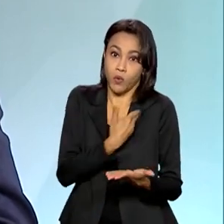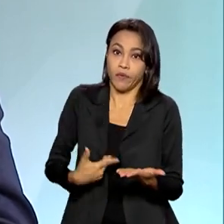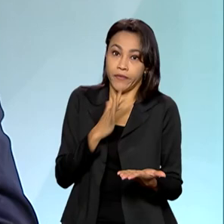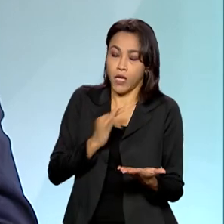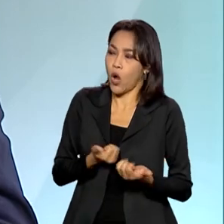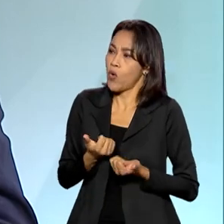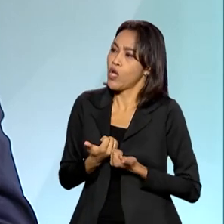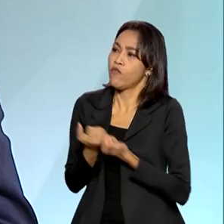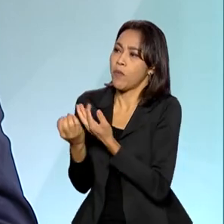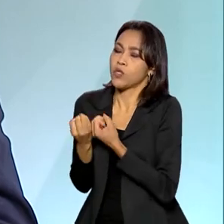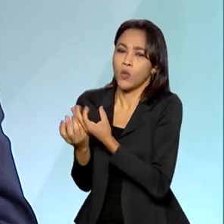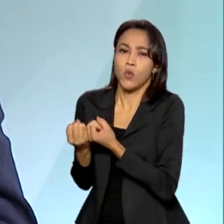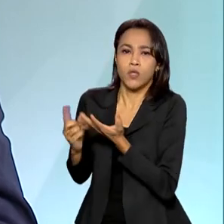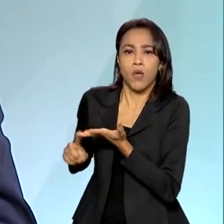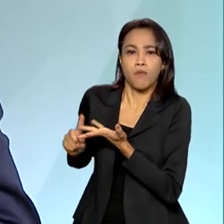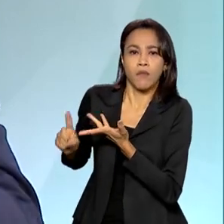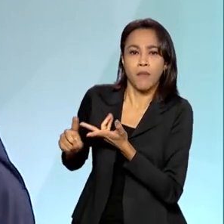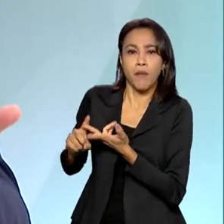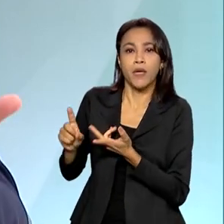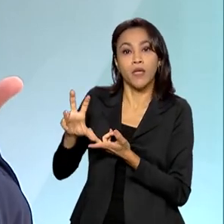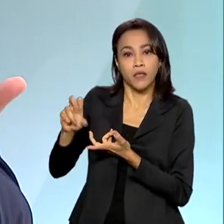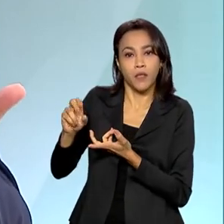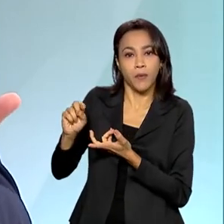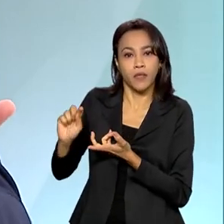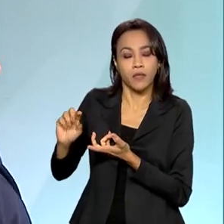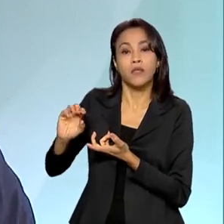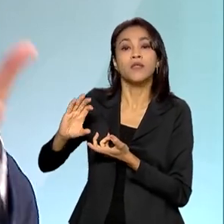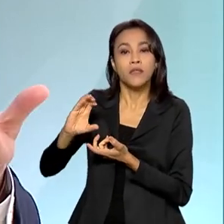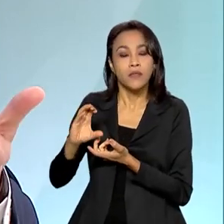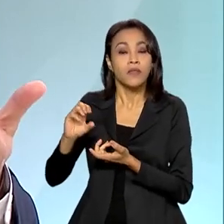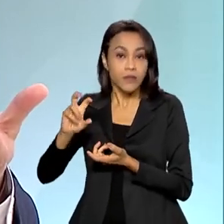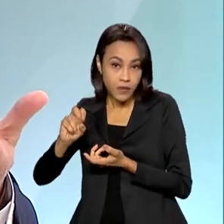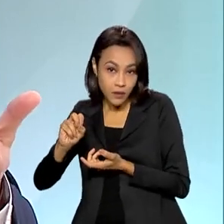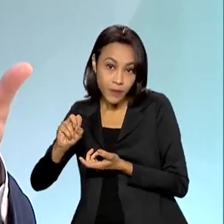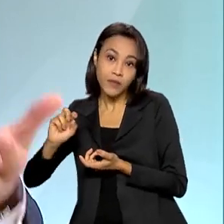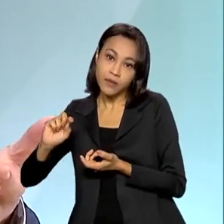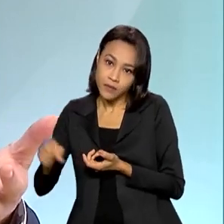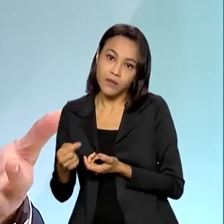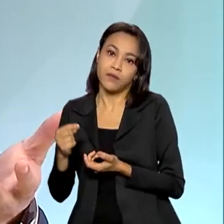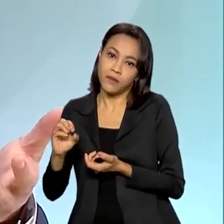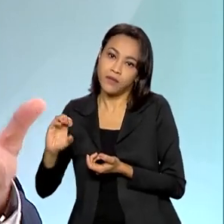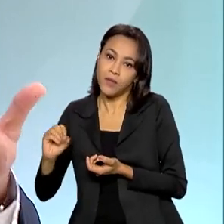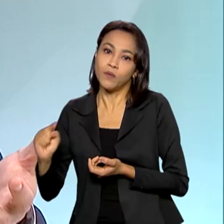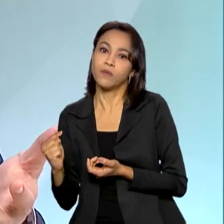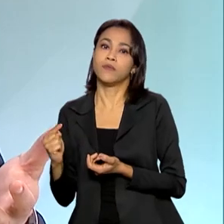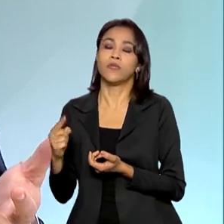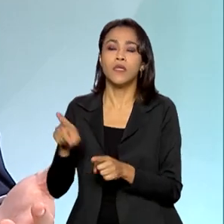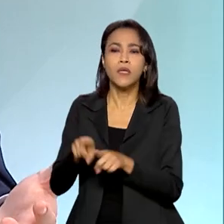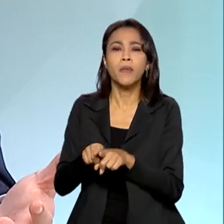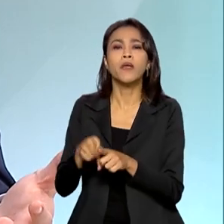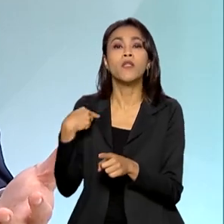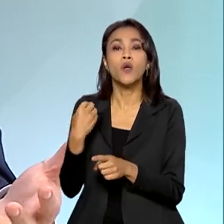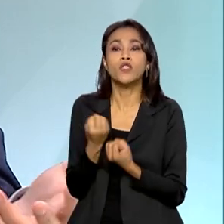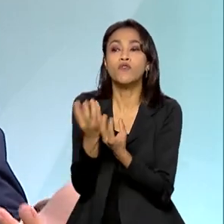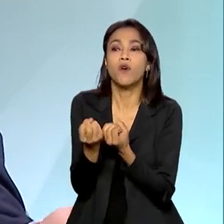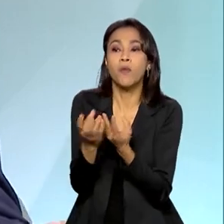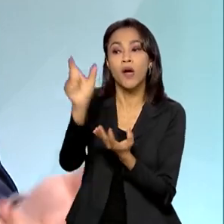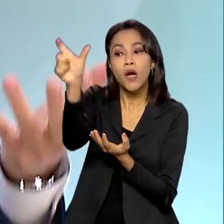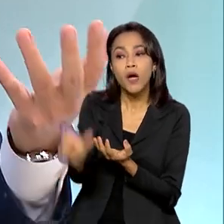o controle na mão do governo federal com 50,01% e prestamos também aos nossos acionistas privados que, de alguma forma,